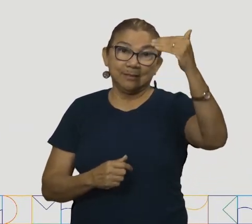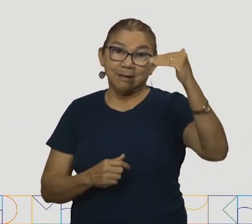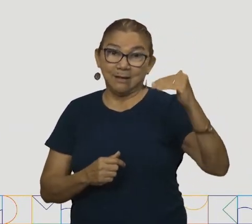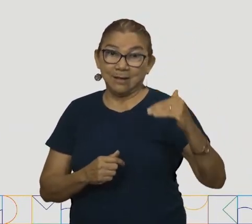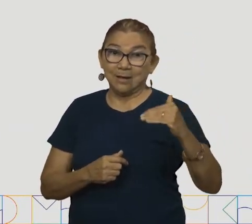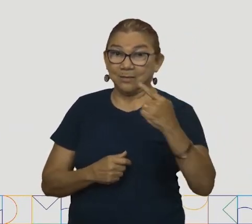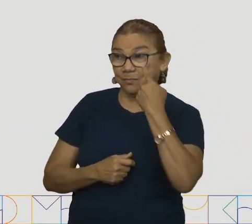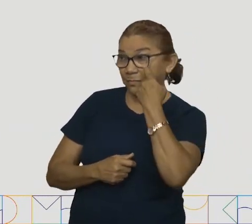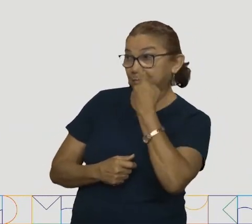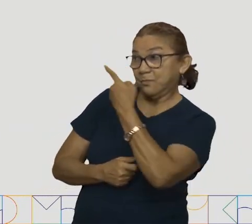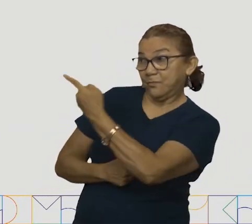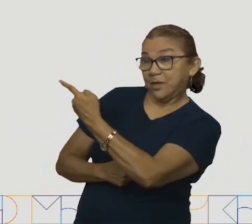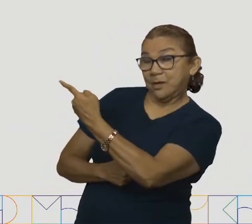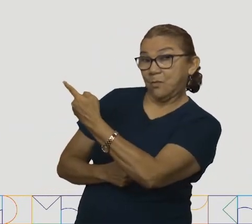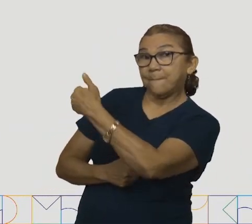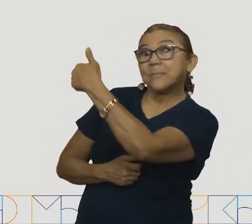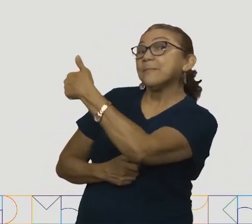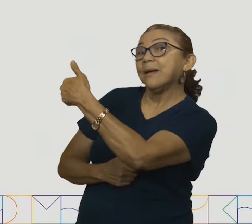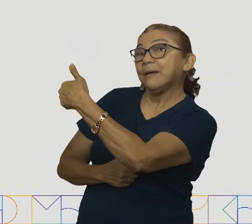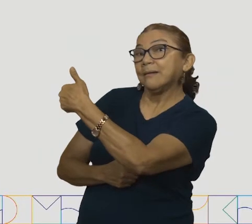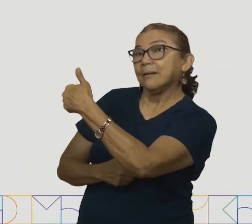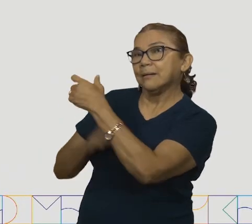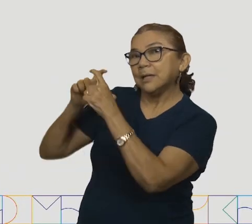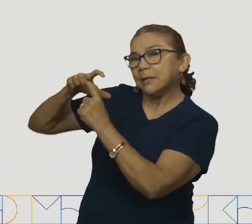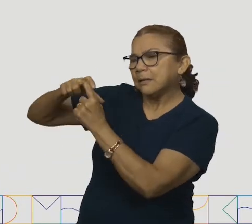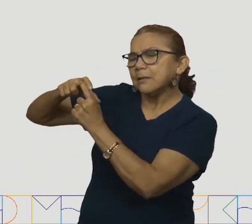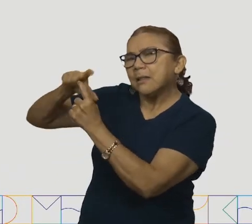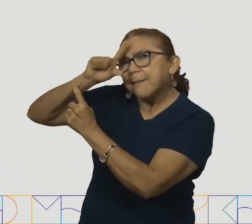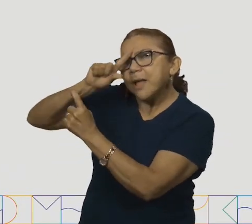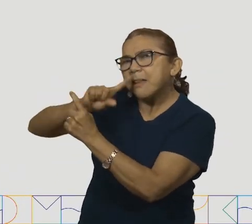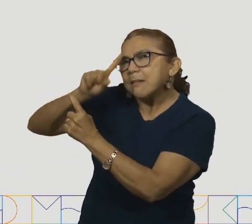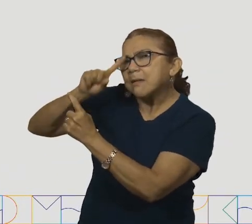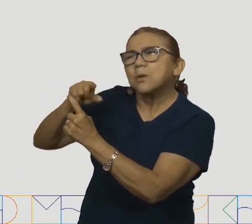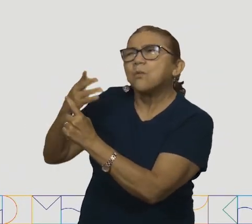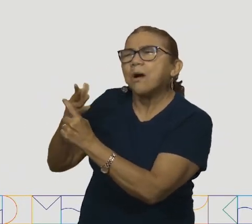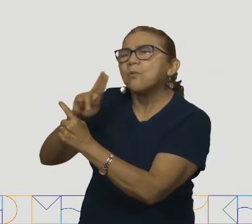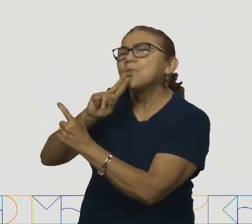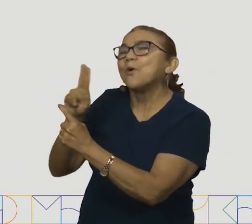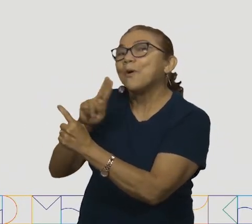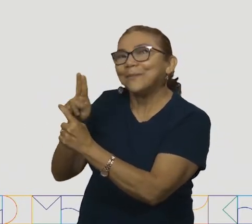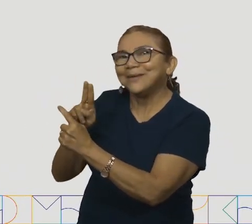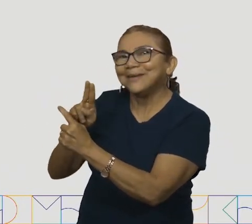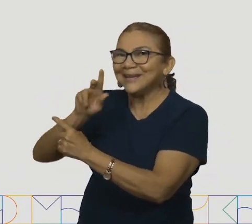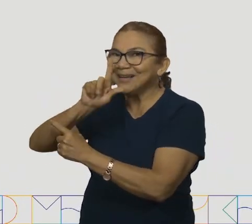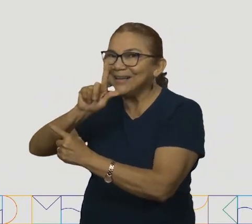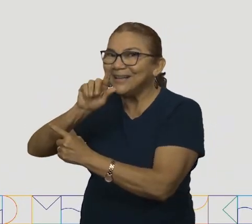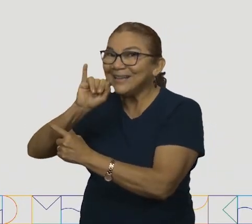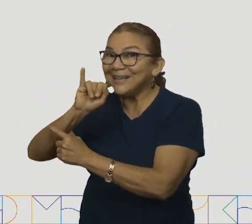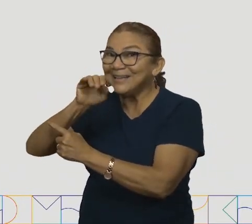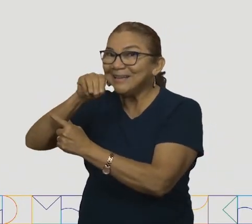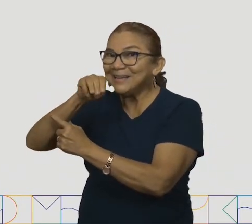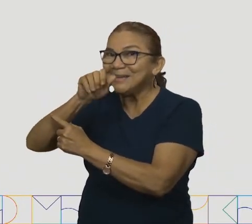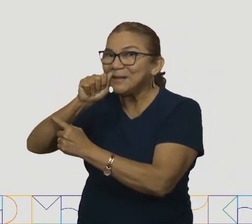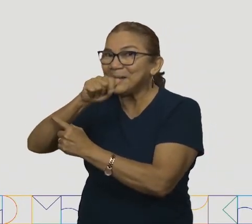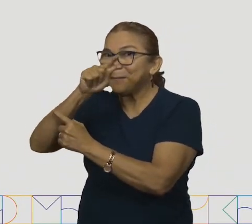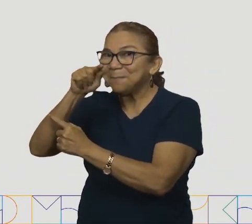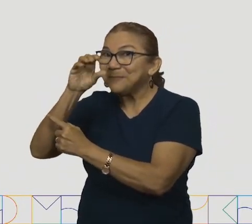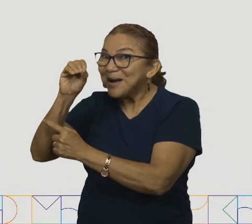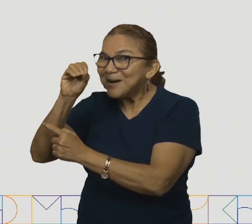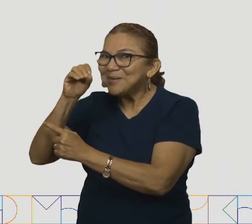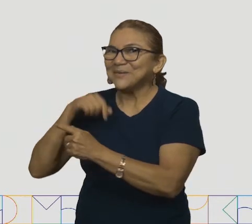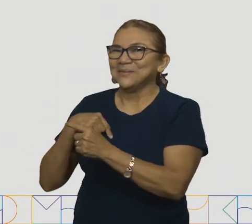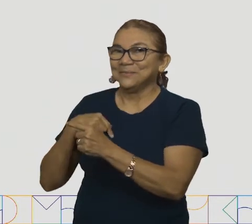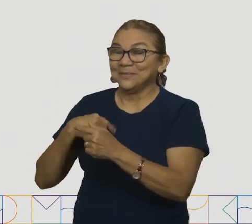Qual é essa imagem número um? Vamos ver? É o limão. E a imagem número